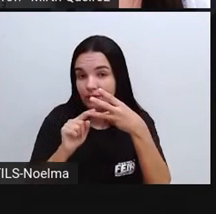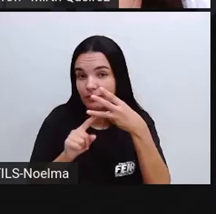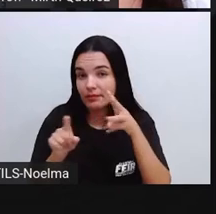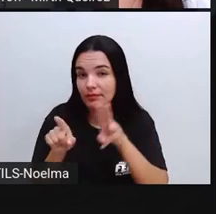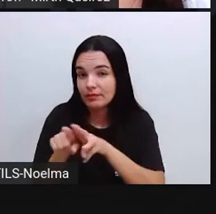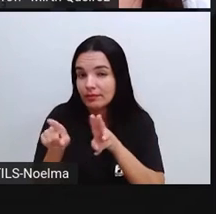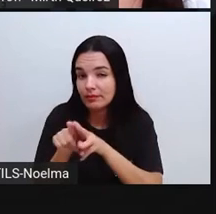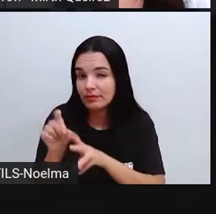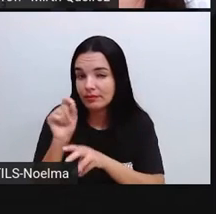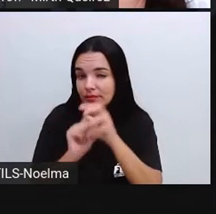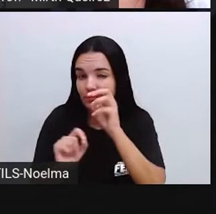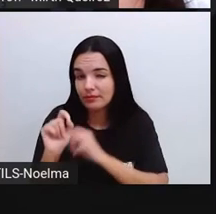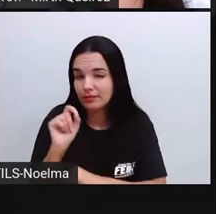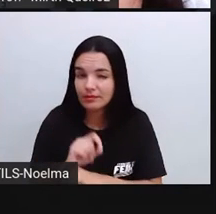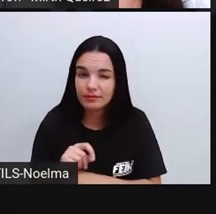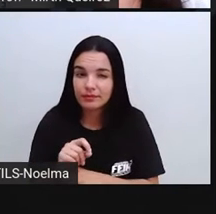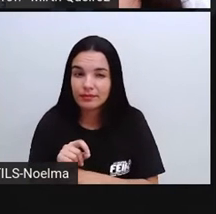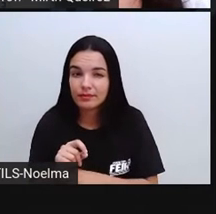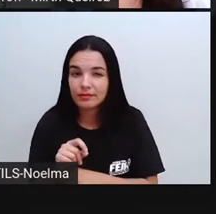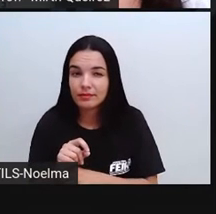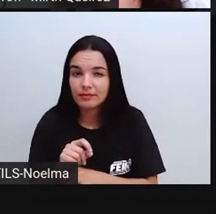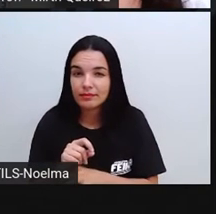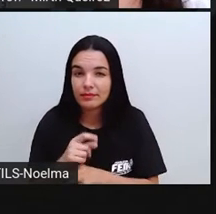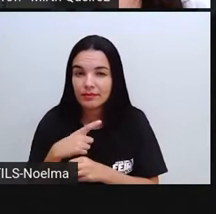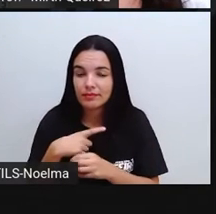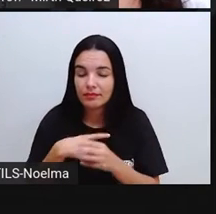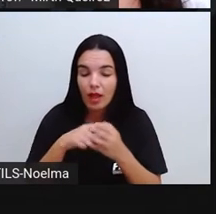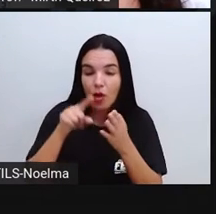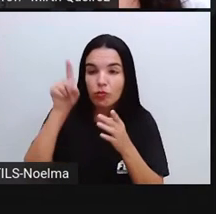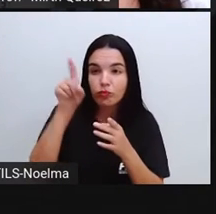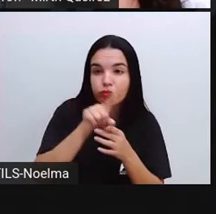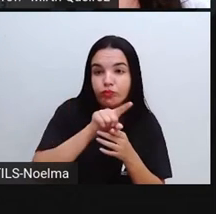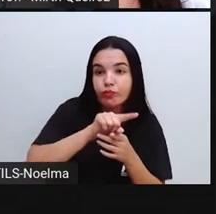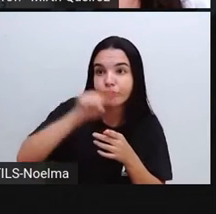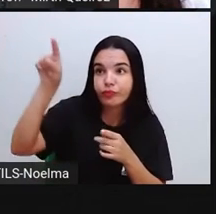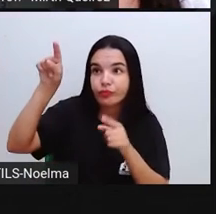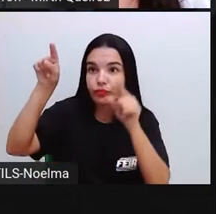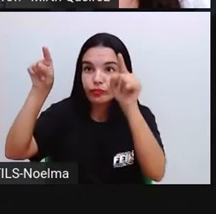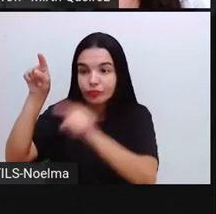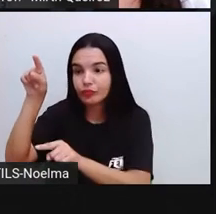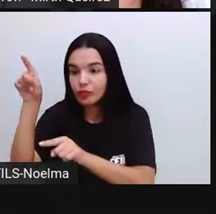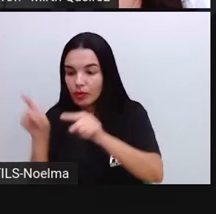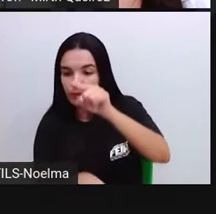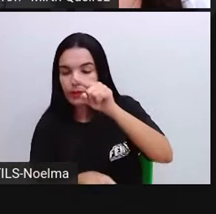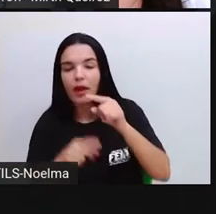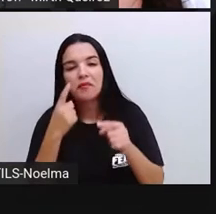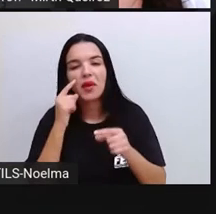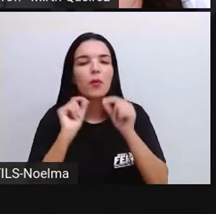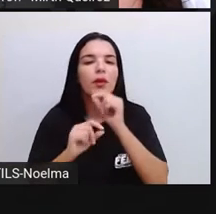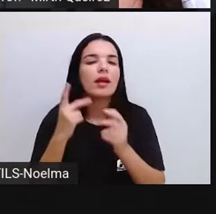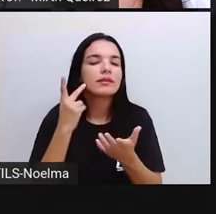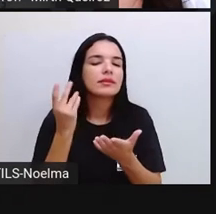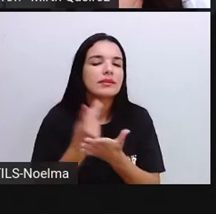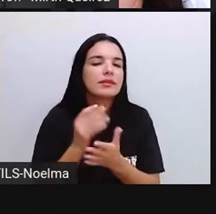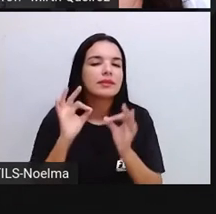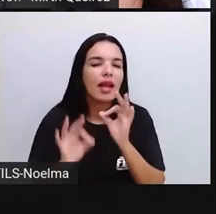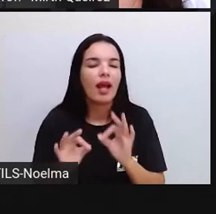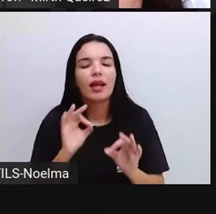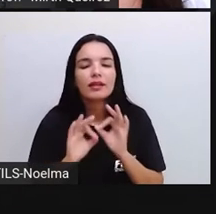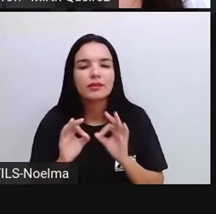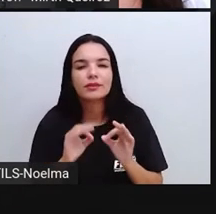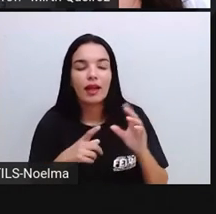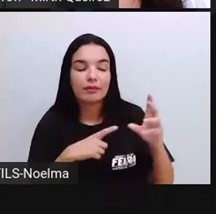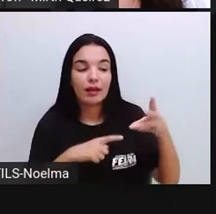Aqui a gente vai ter que fazer a correspondência e dizer quem é quem, certo? Então, nós temos aqui os três